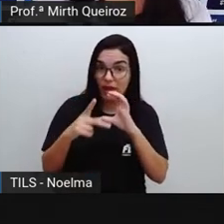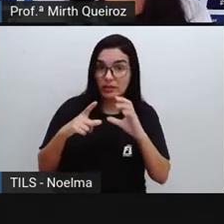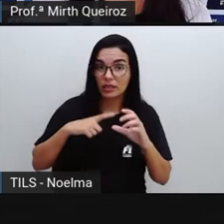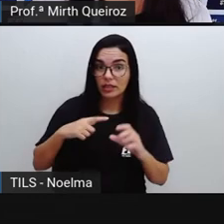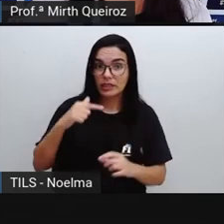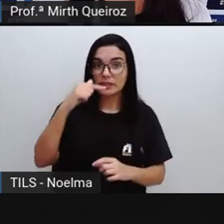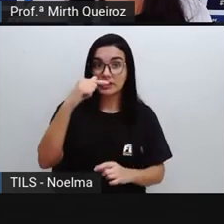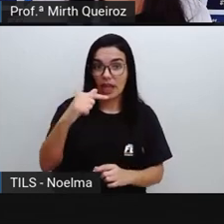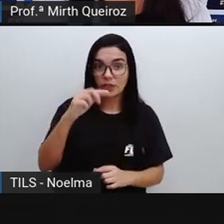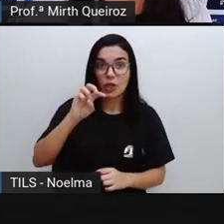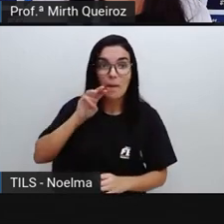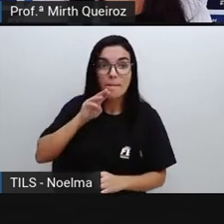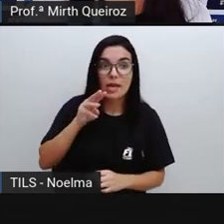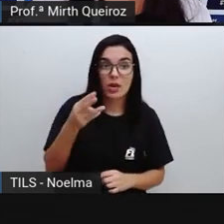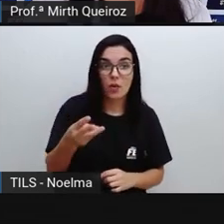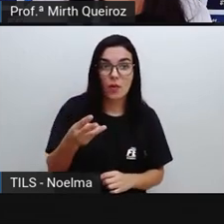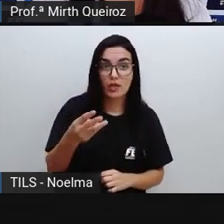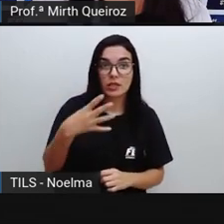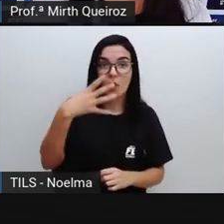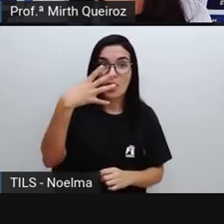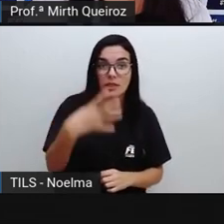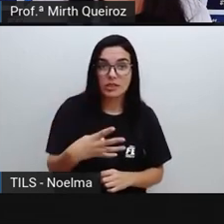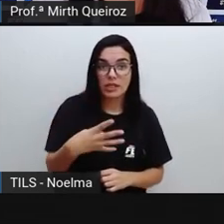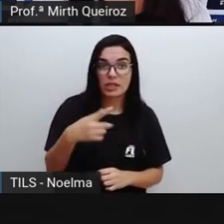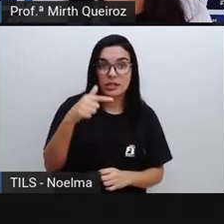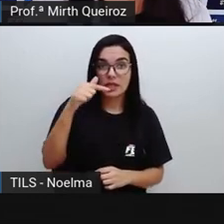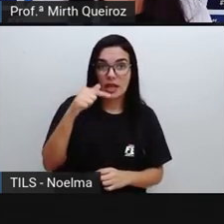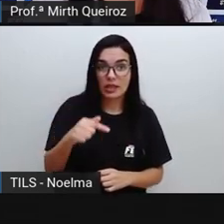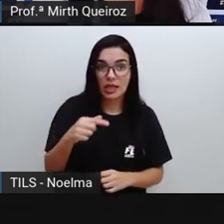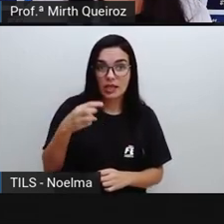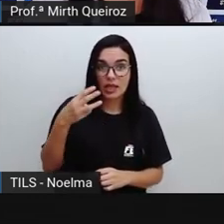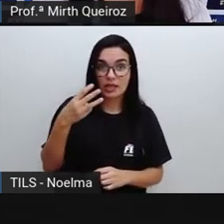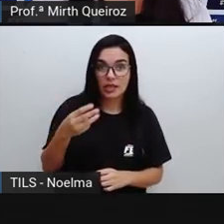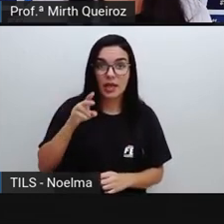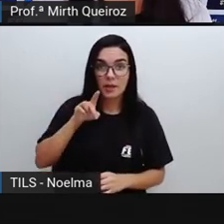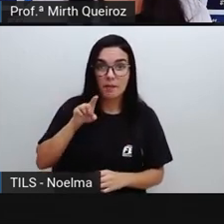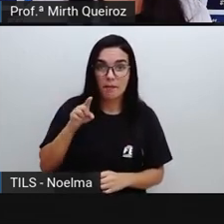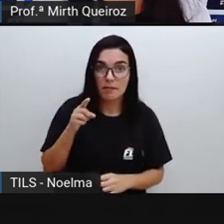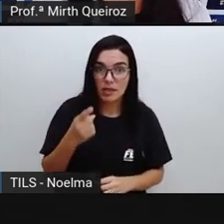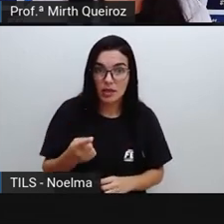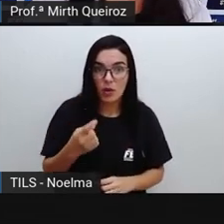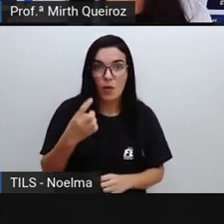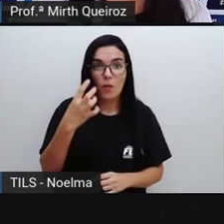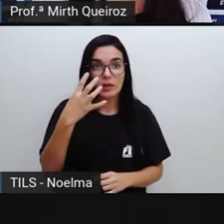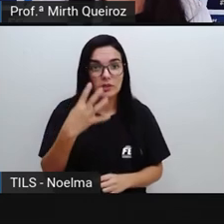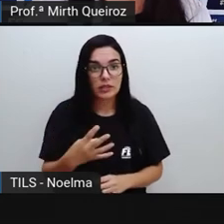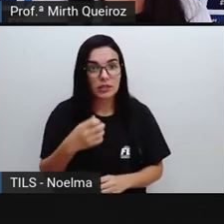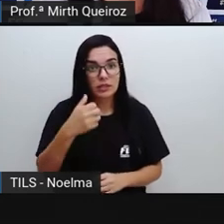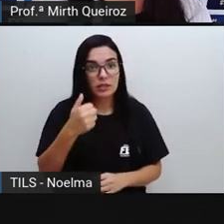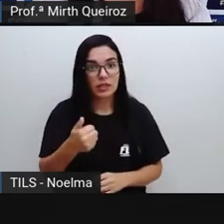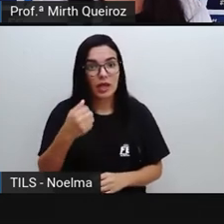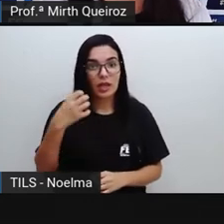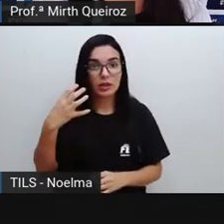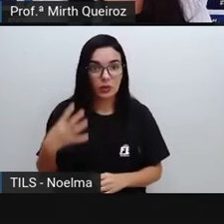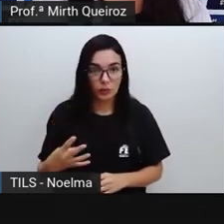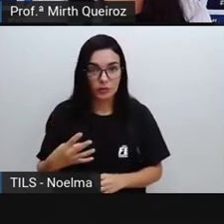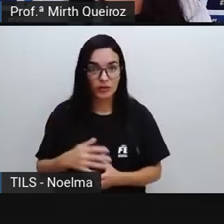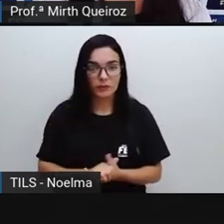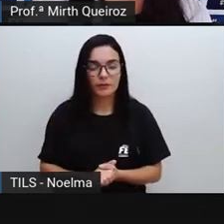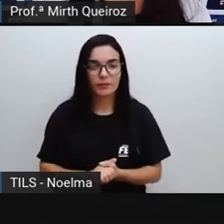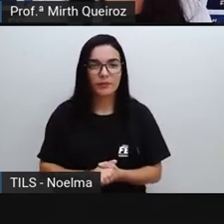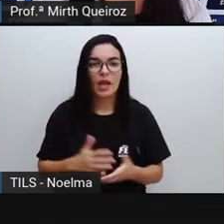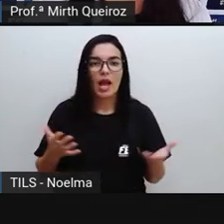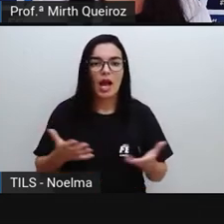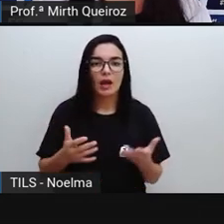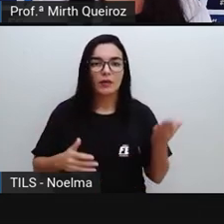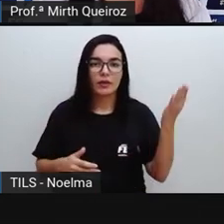.473.414. E a AstraZeneca, nós tivemos